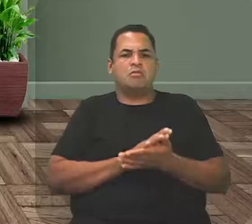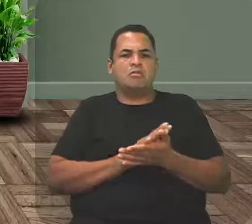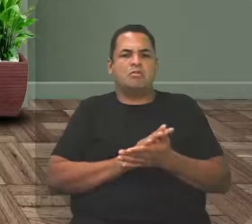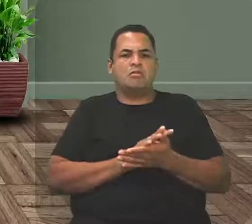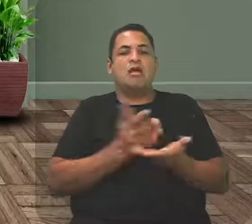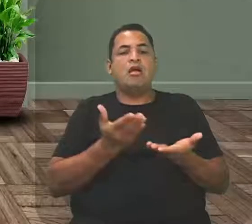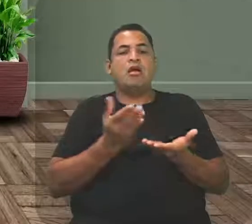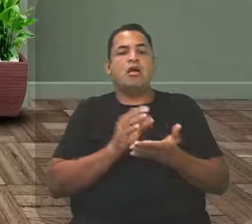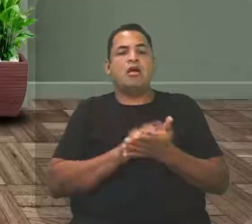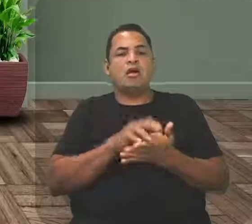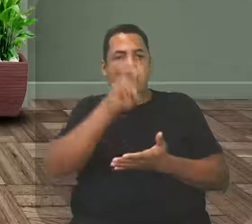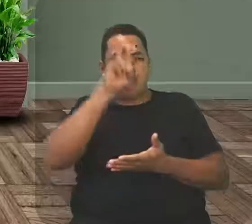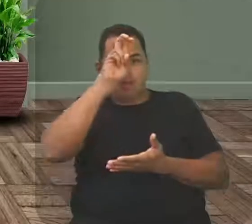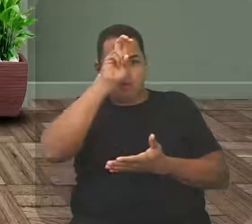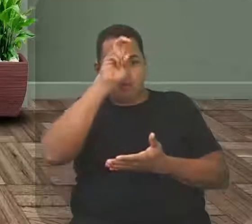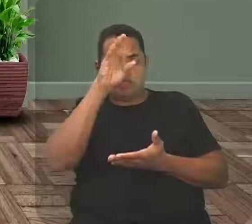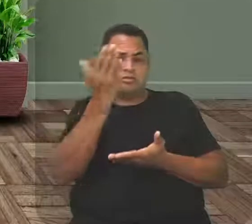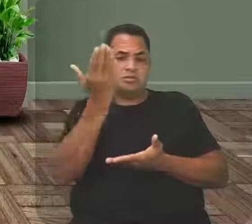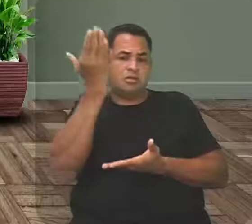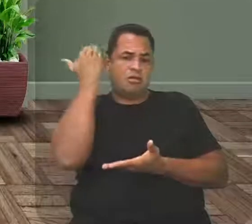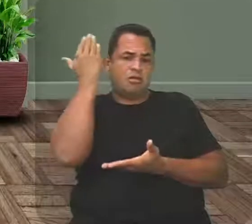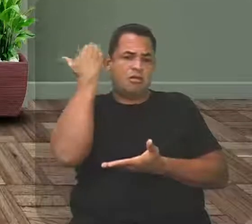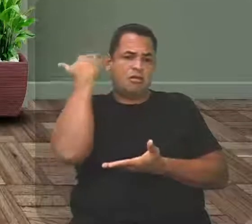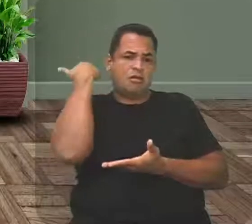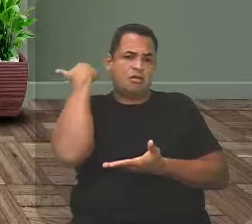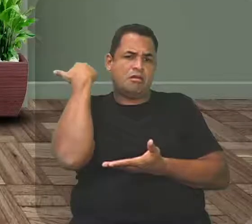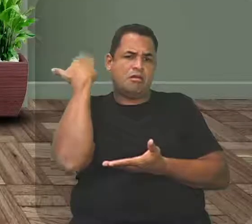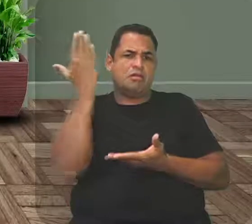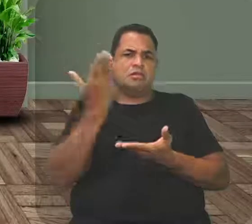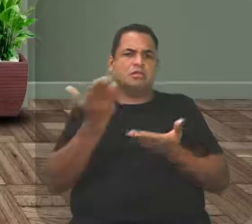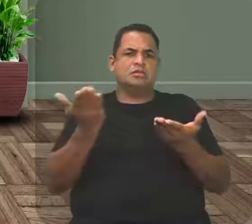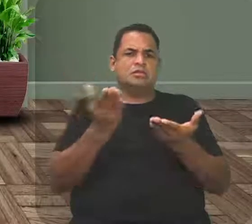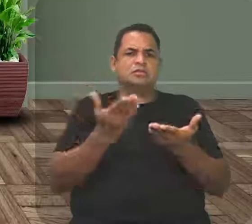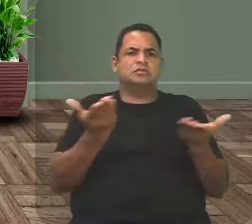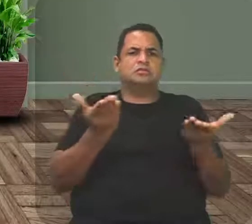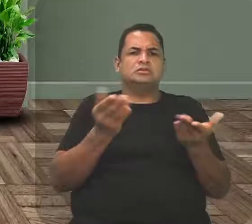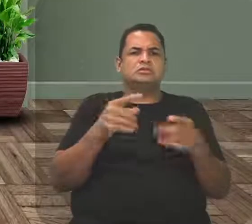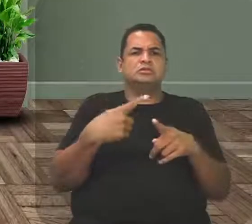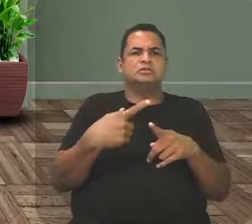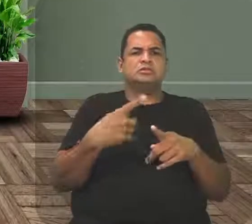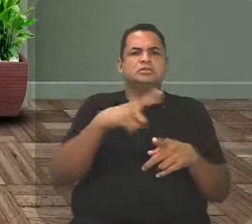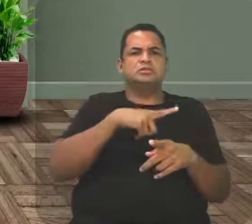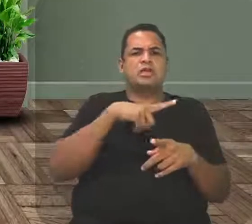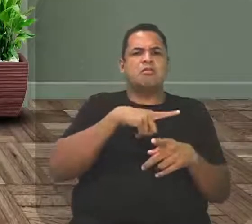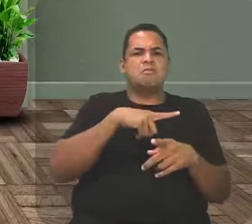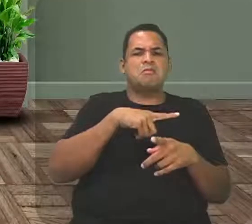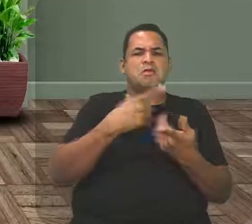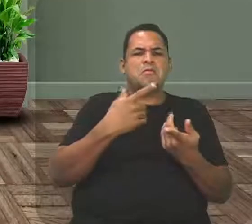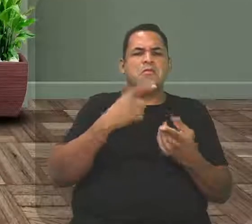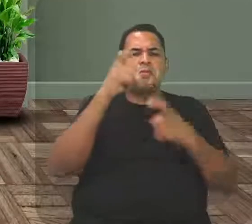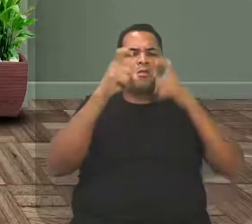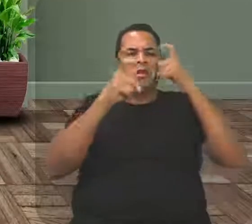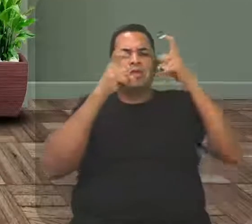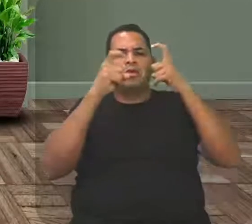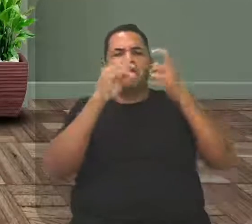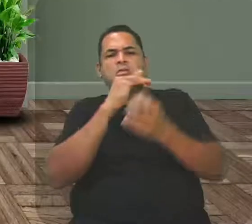literatura que repercutia era a literatura fúnebre sobre a morte, porque eles tinham uma preocupação muito grande.